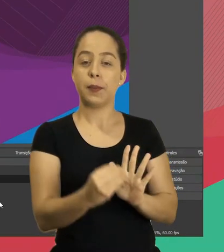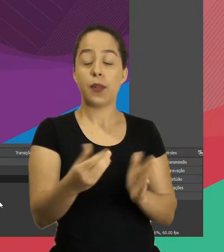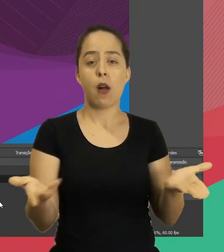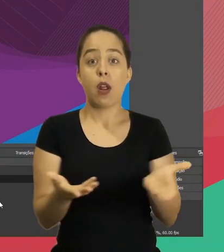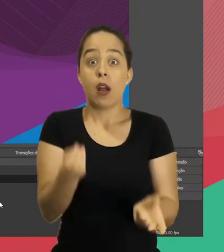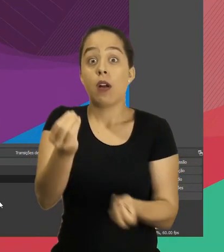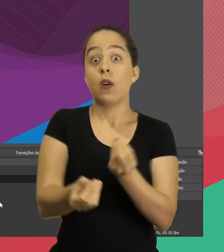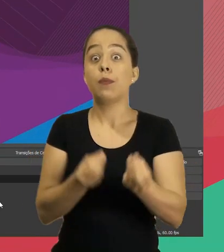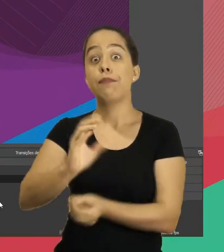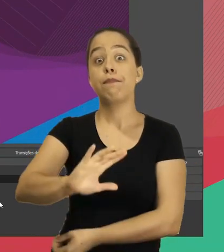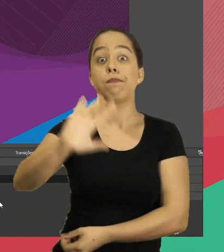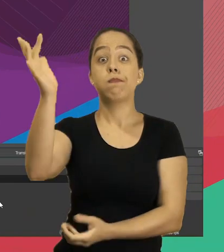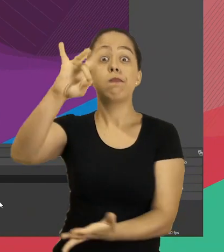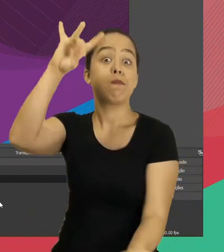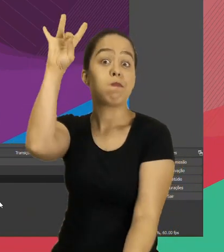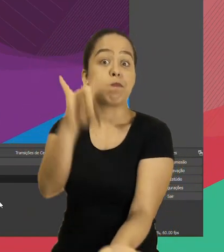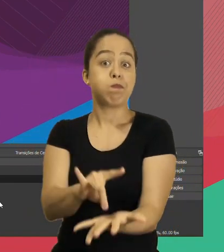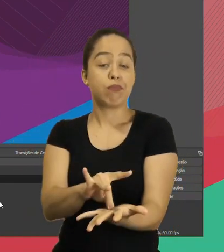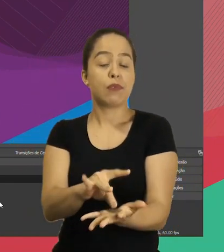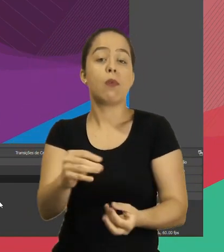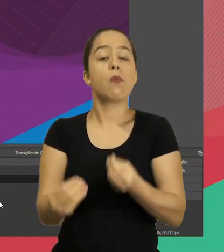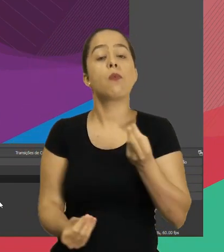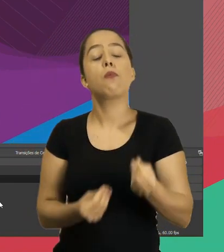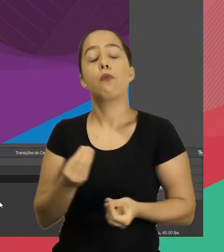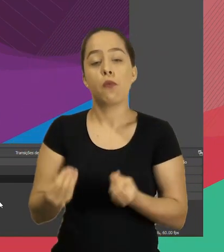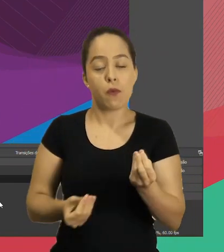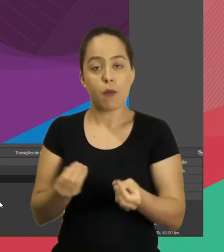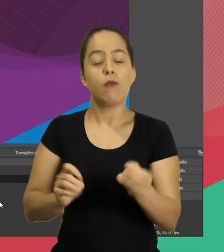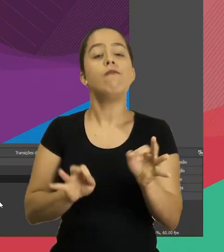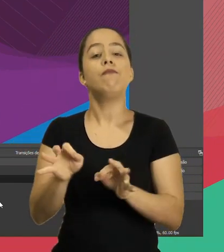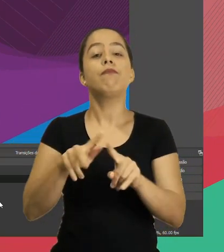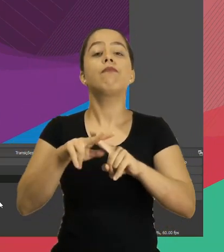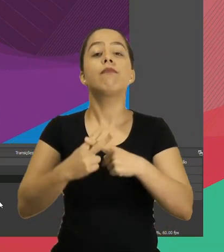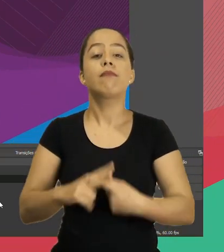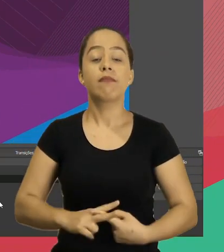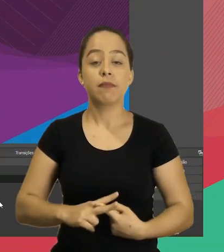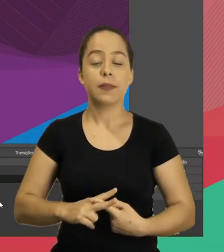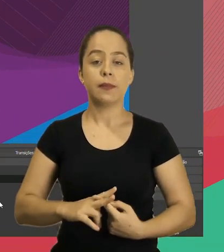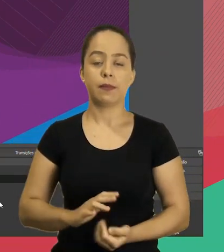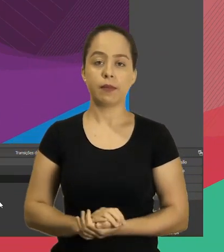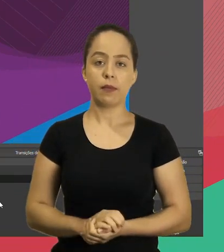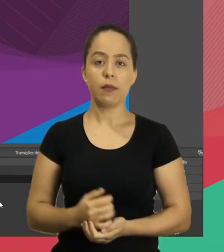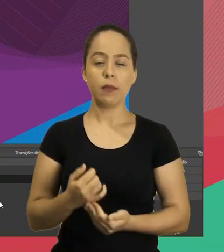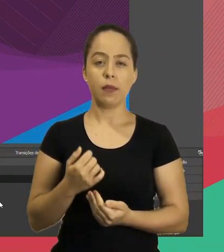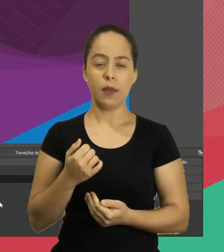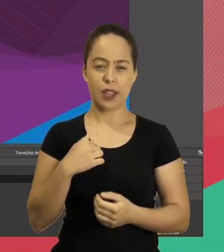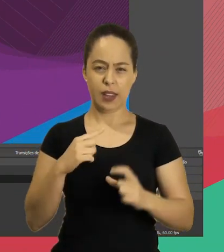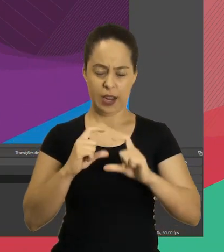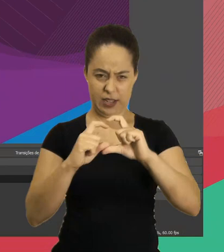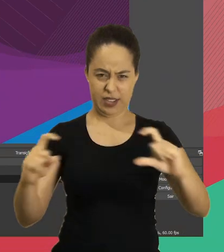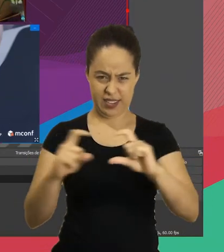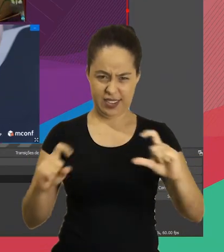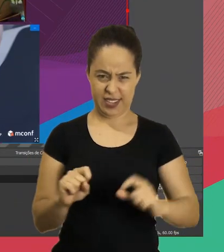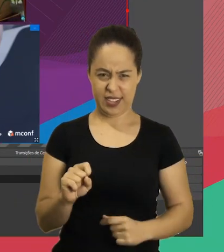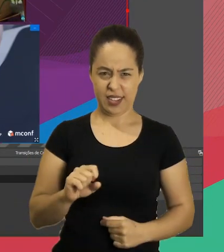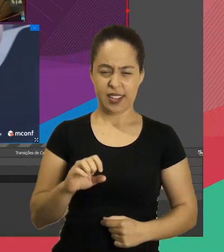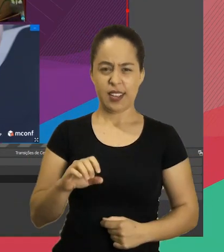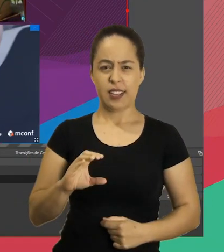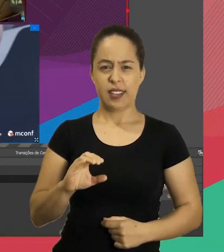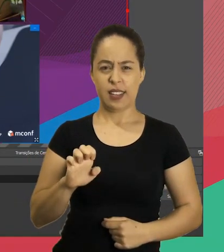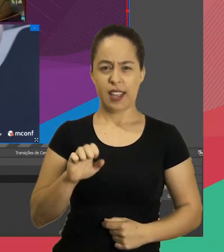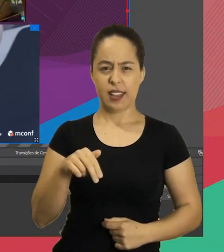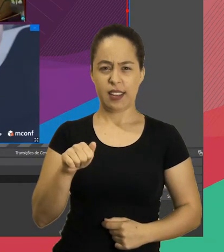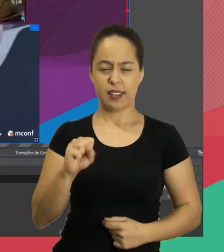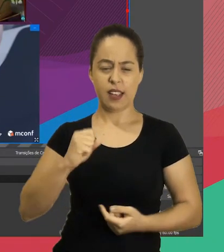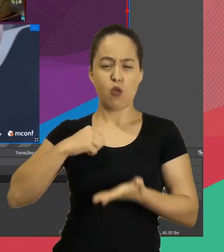Esses foram os exemplos e eu vou mostrar agora, na prática, como configurar essas cenas. Eu vou